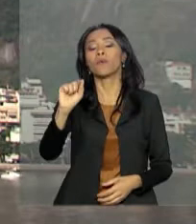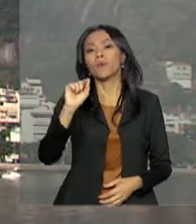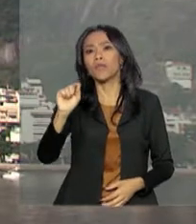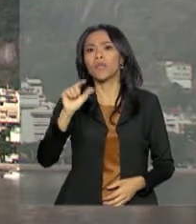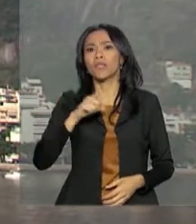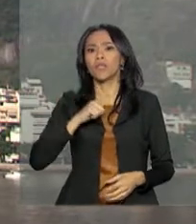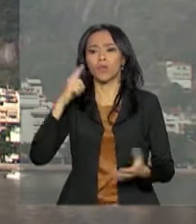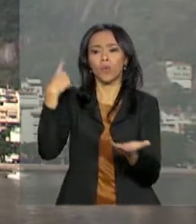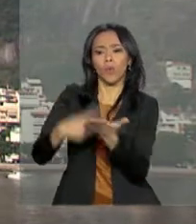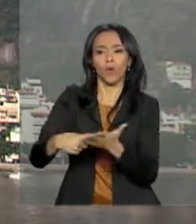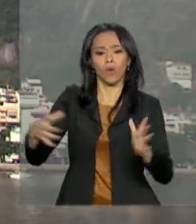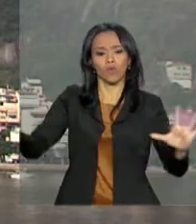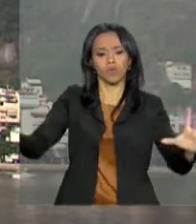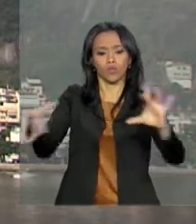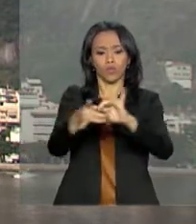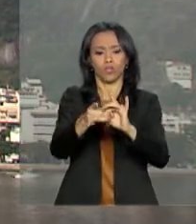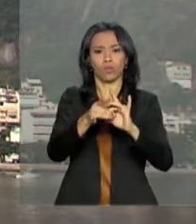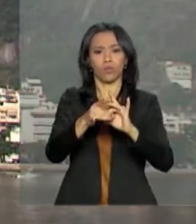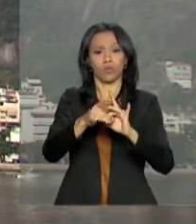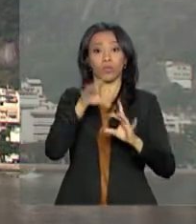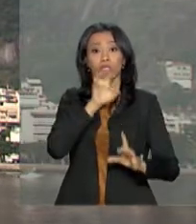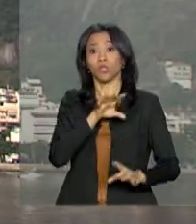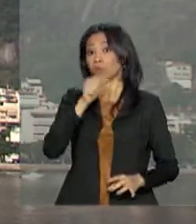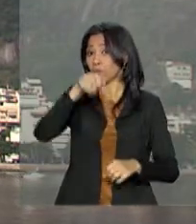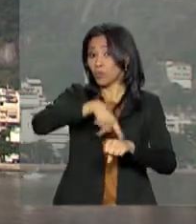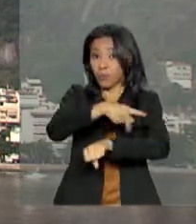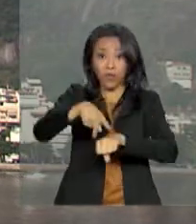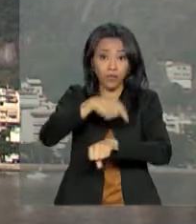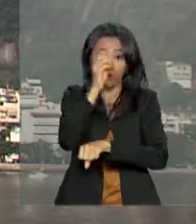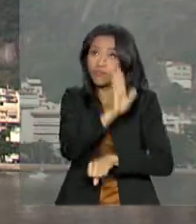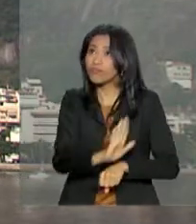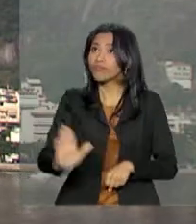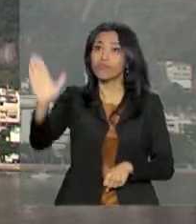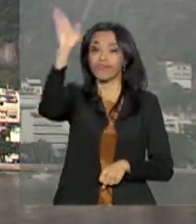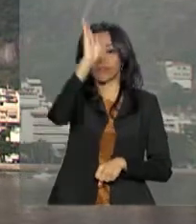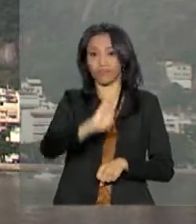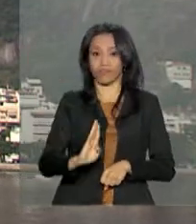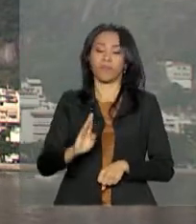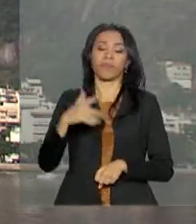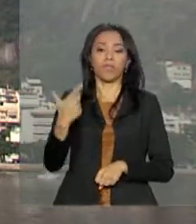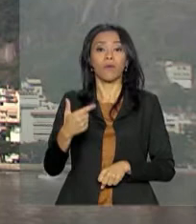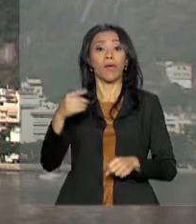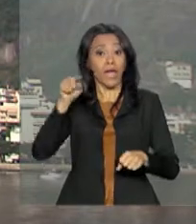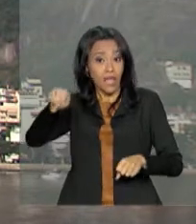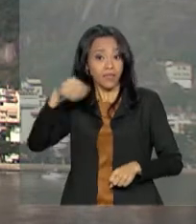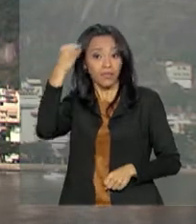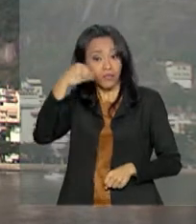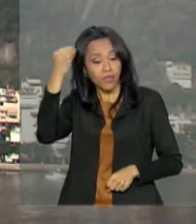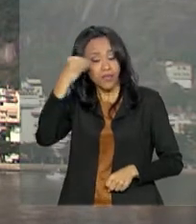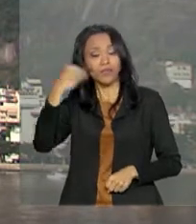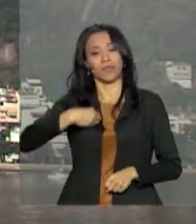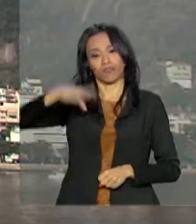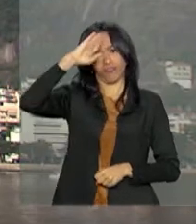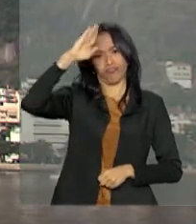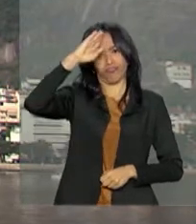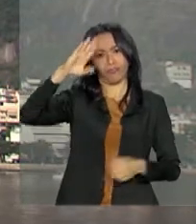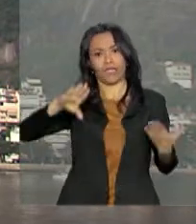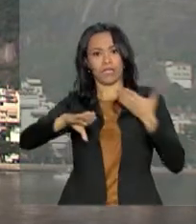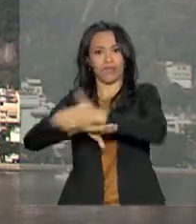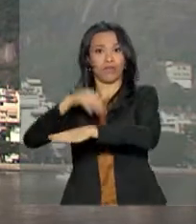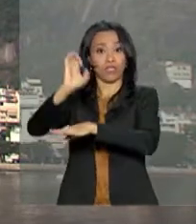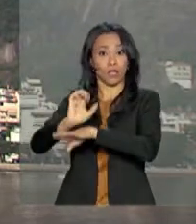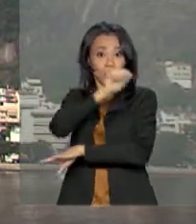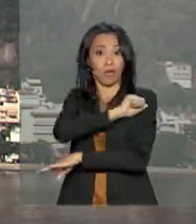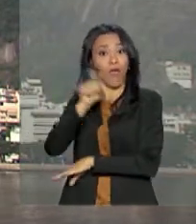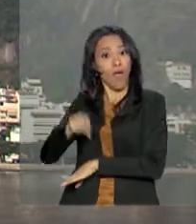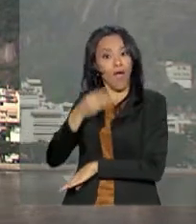integrada das forças em todo o país. Além disso, a experiência com a intervenção gera conhecimento, que pode depois